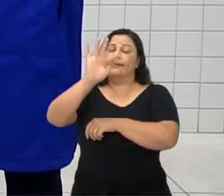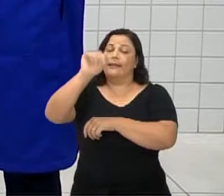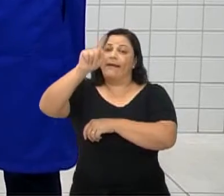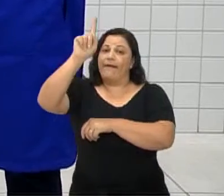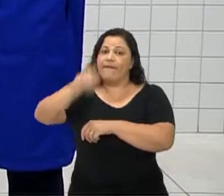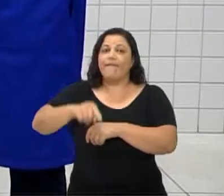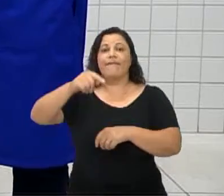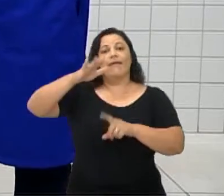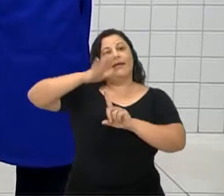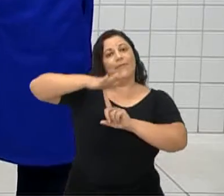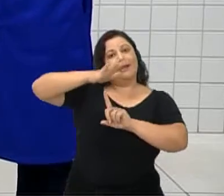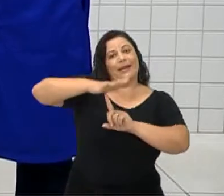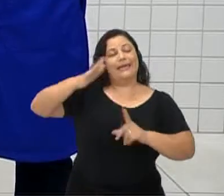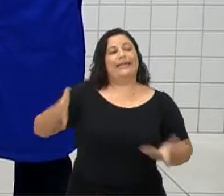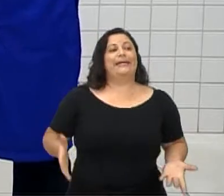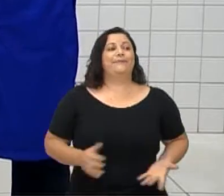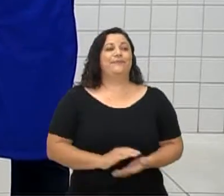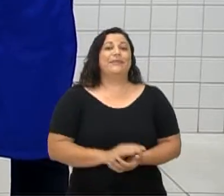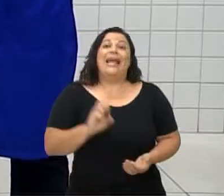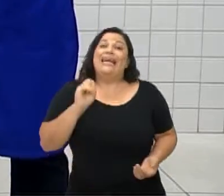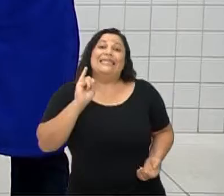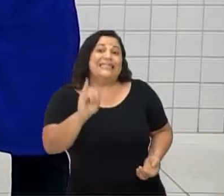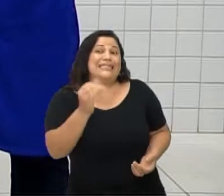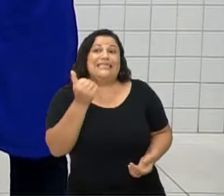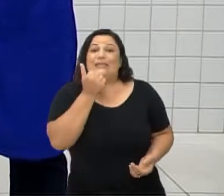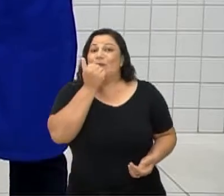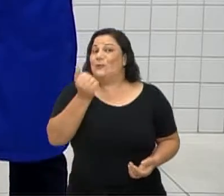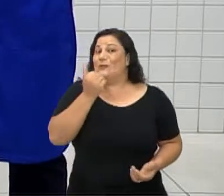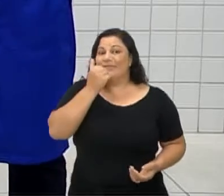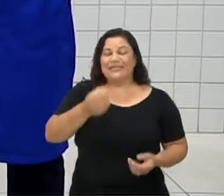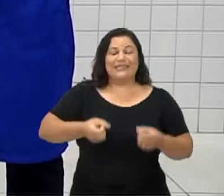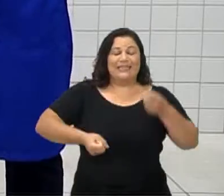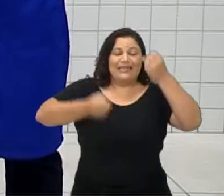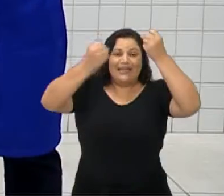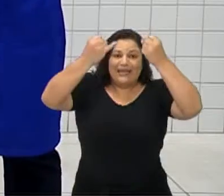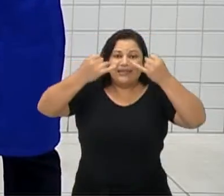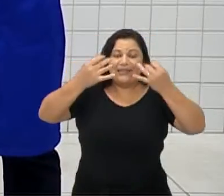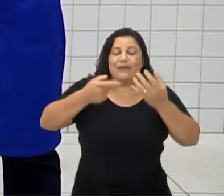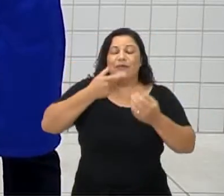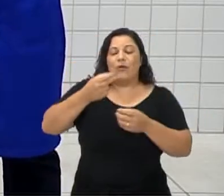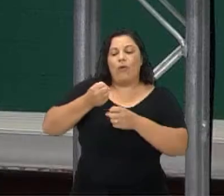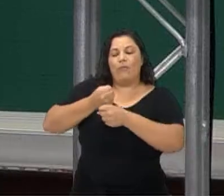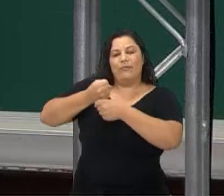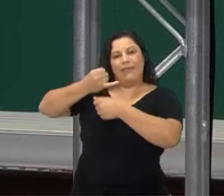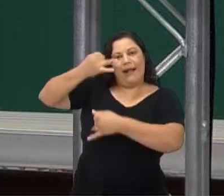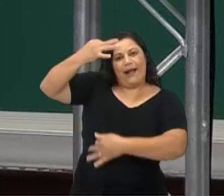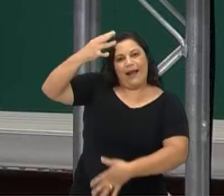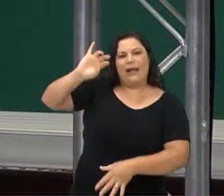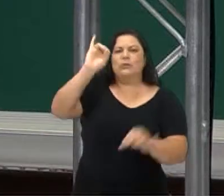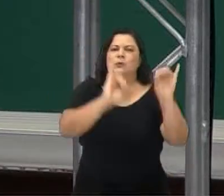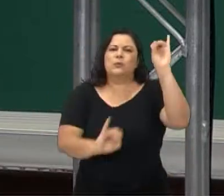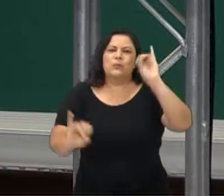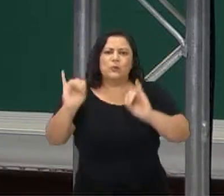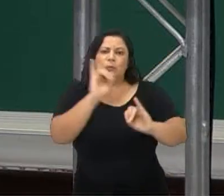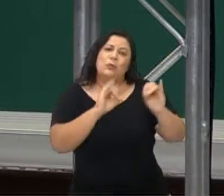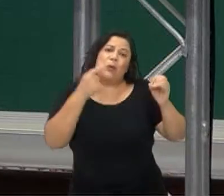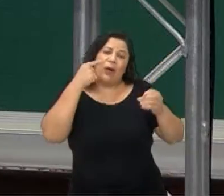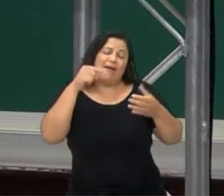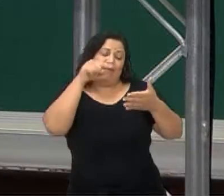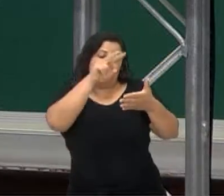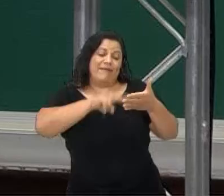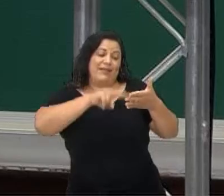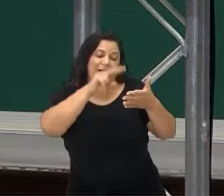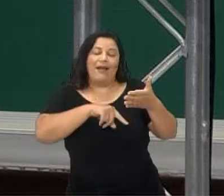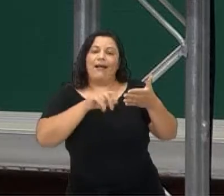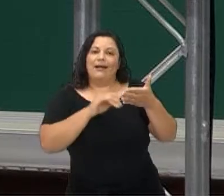Isso mesmo. E se a gente não conseguir falar todos os recadinhos, todos os ois e tal, vai ficar no chat, né?